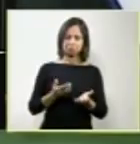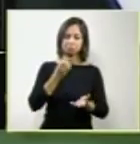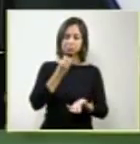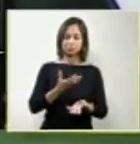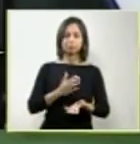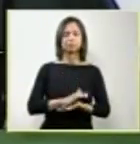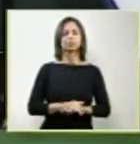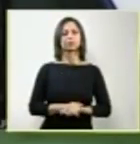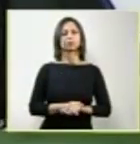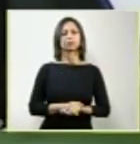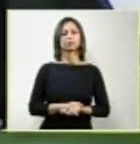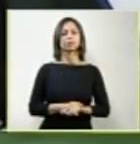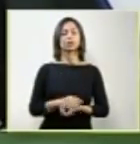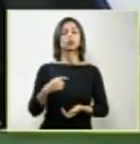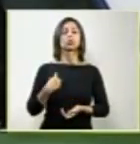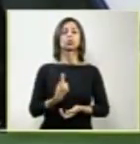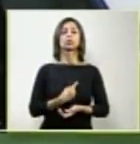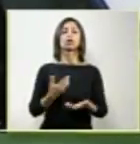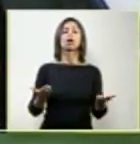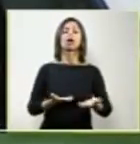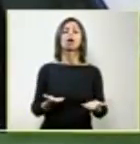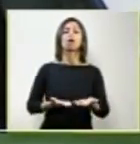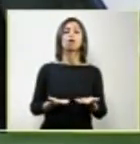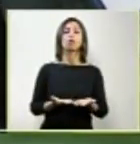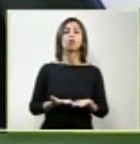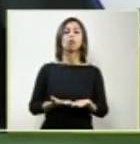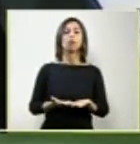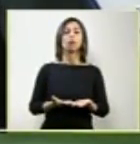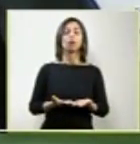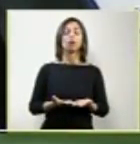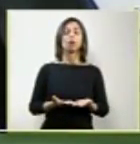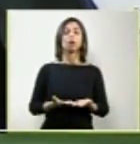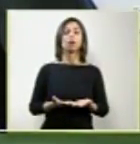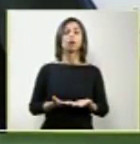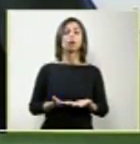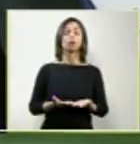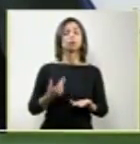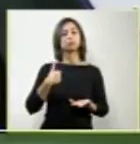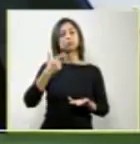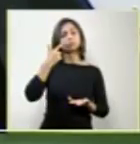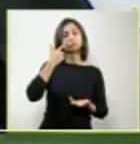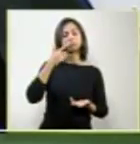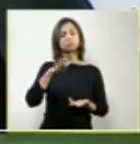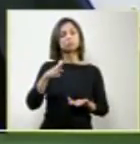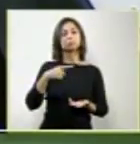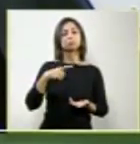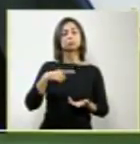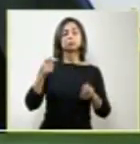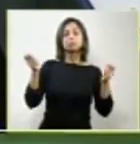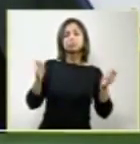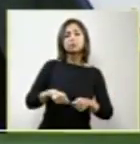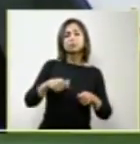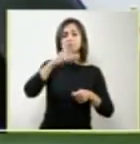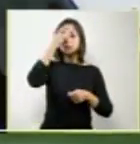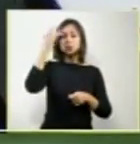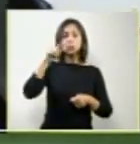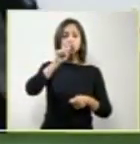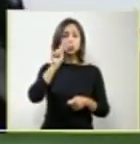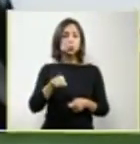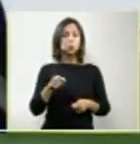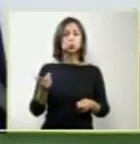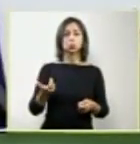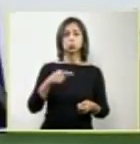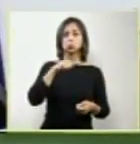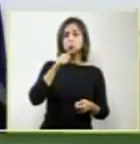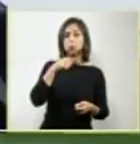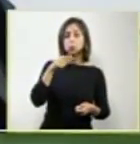Nós passamos à fase de possíveis esclarecimentos, muito embora